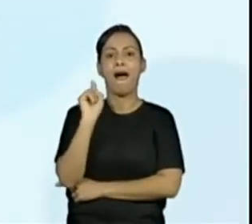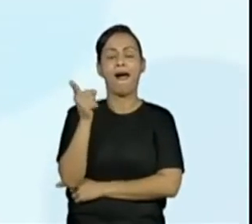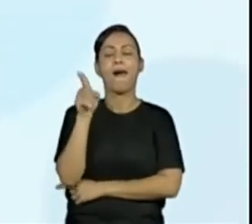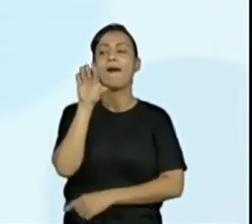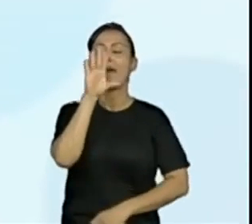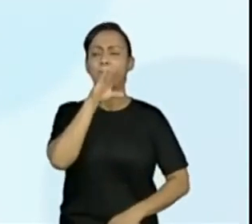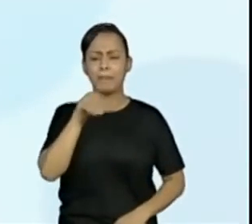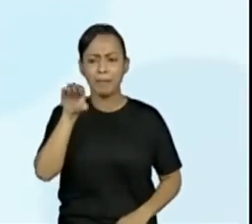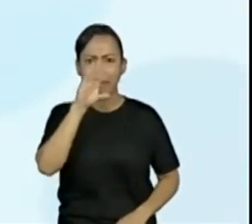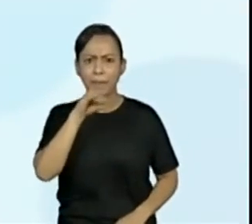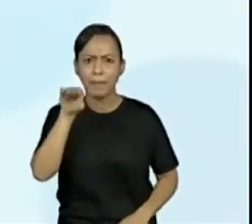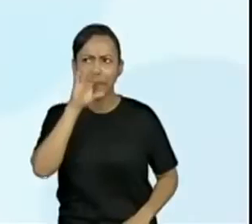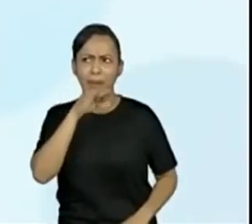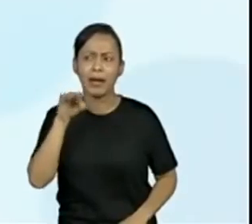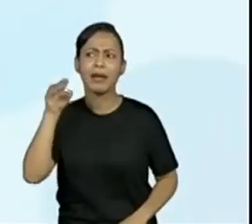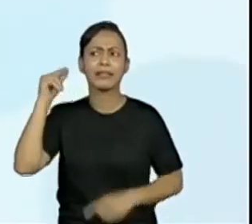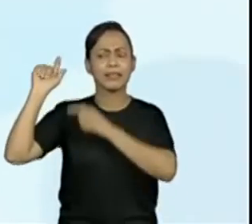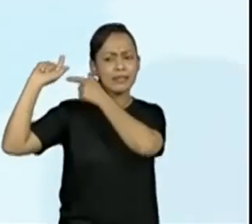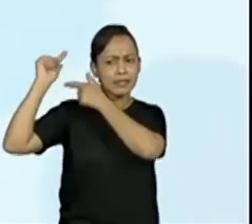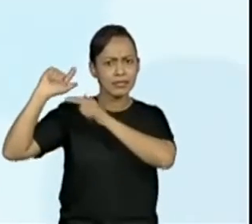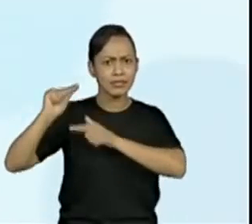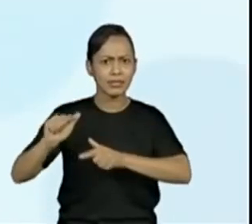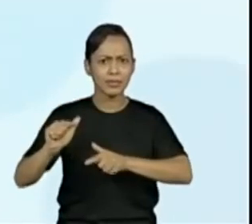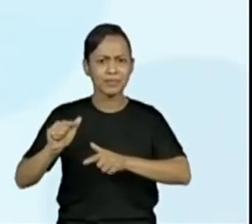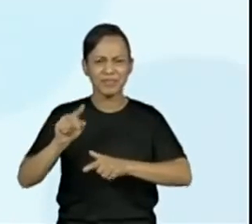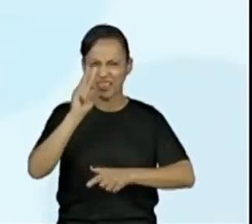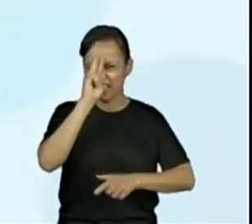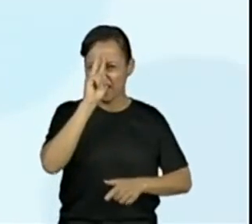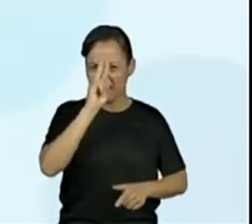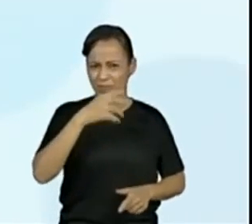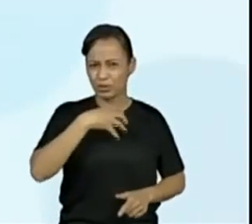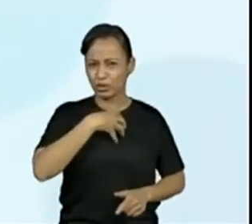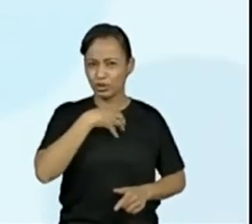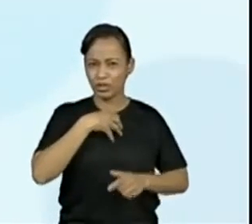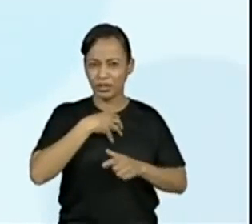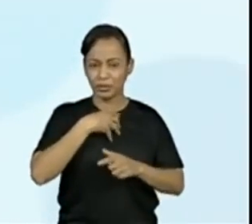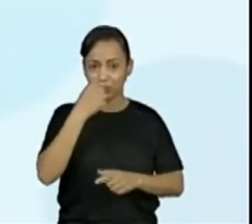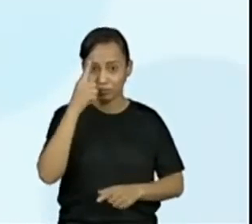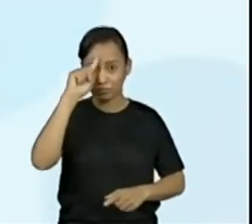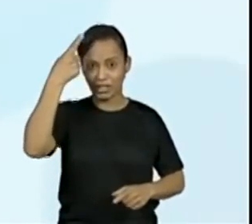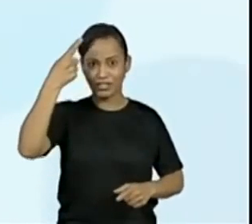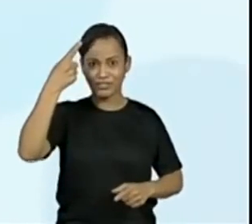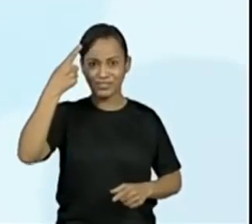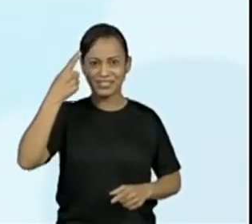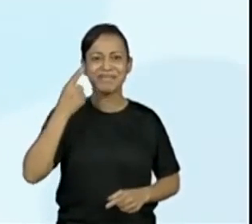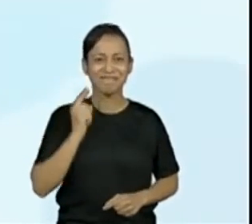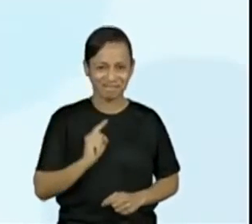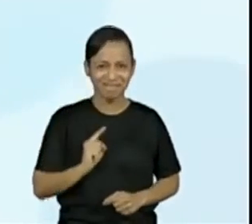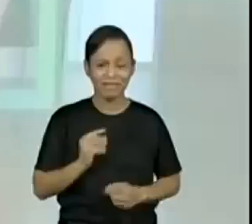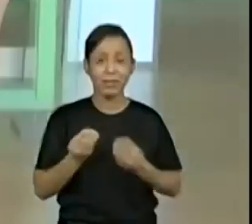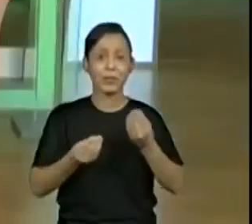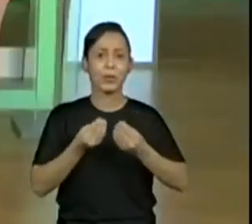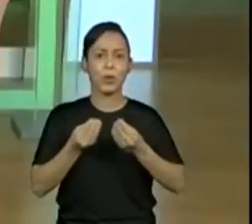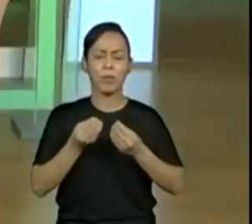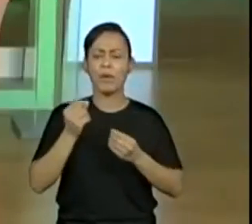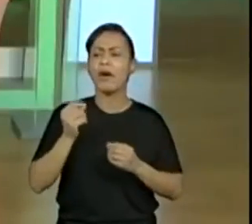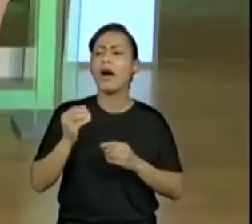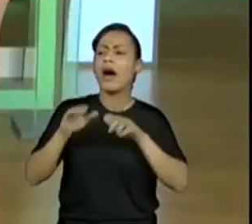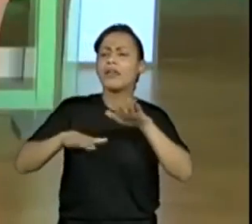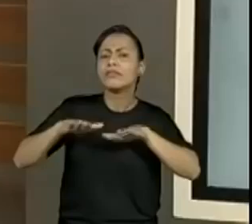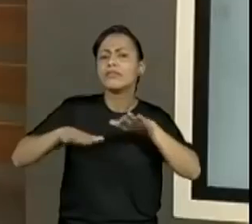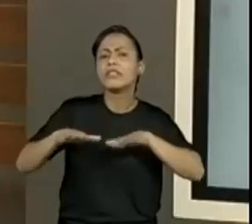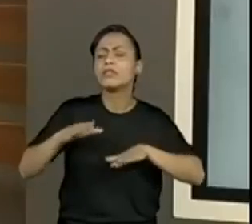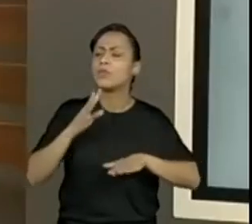sentido da tradição oral. Lembra o que acontecia na adivinha? Na quadrinha também vai acontecer. Sim. A gente pode conhecer